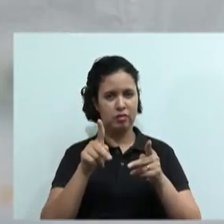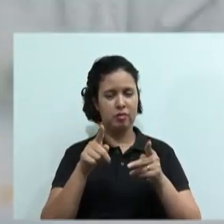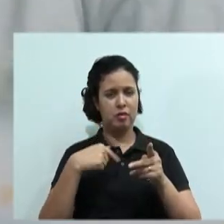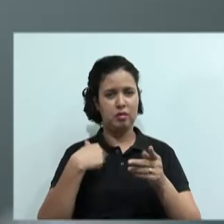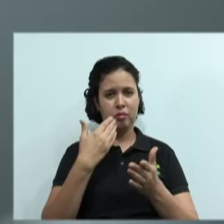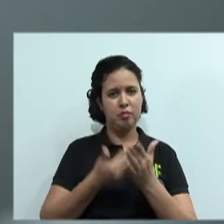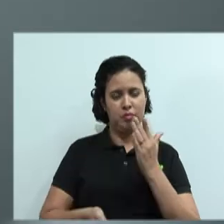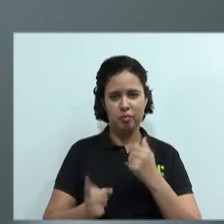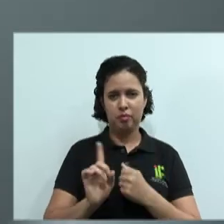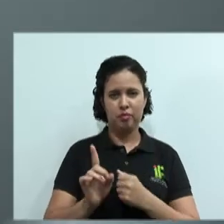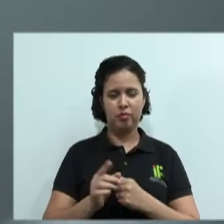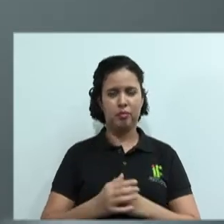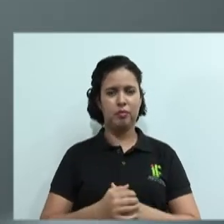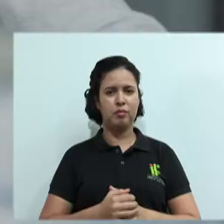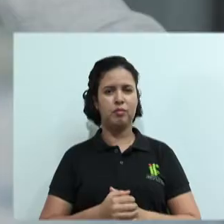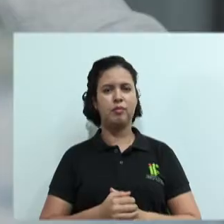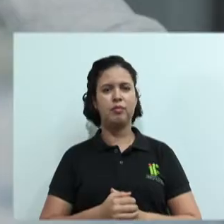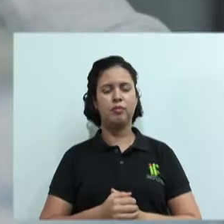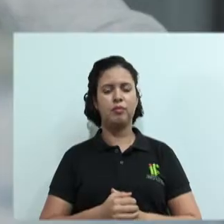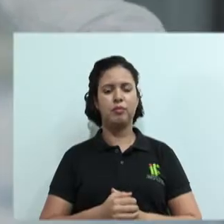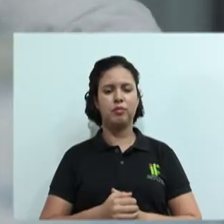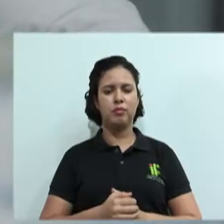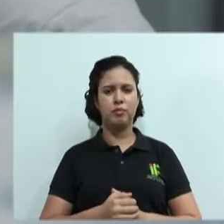Pode acreditar. Vamos ver tudo bem.